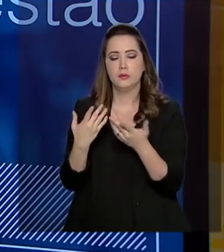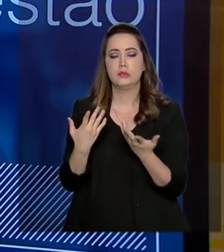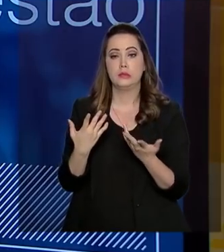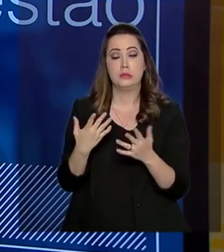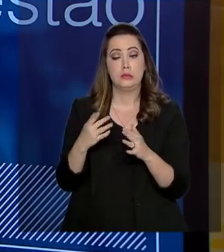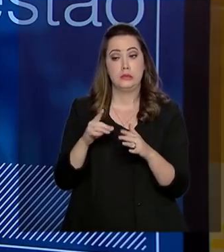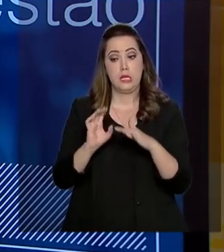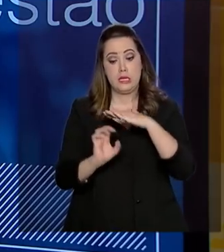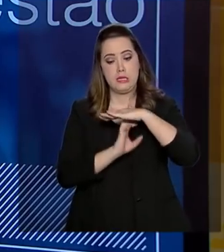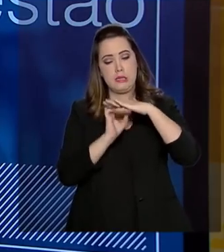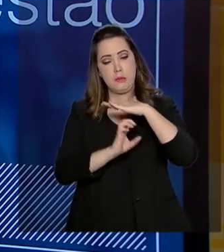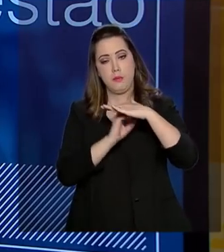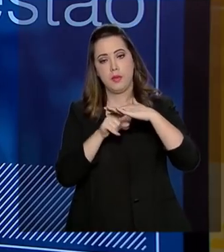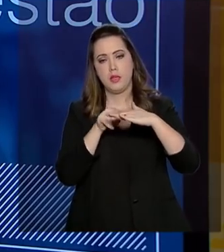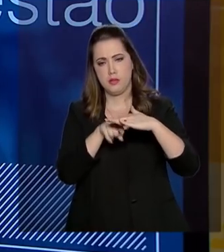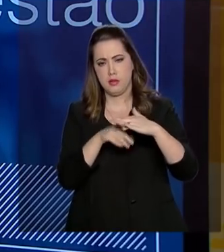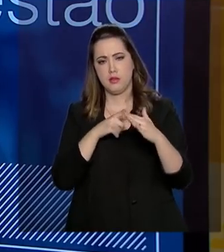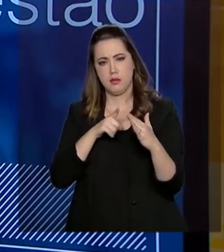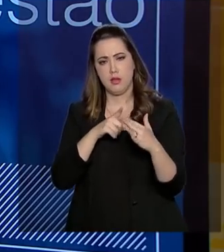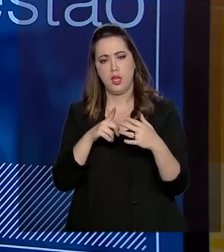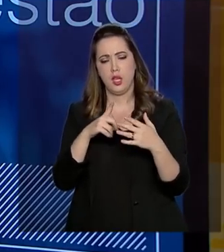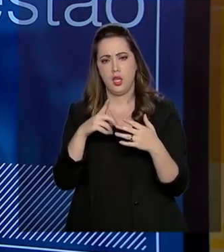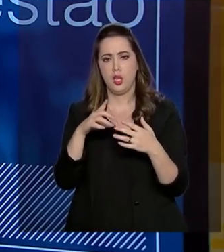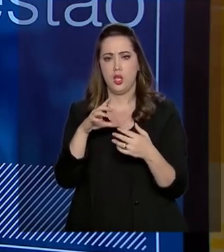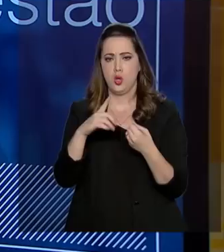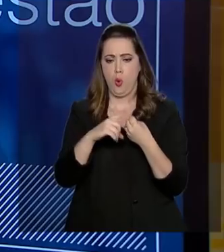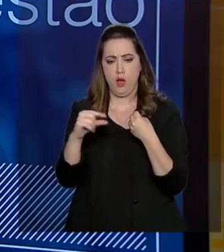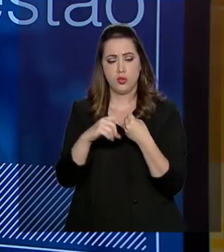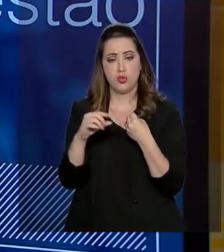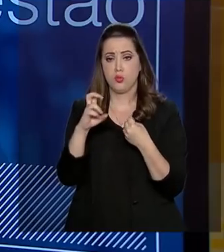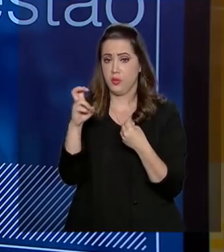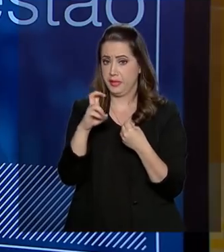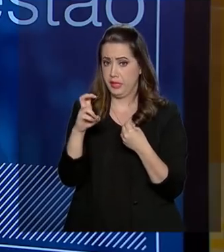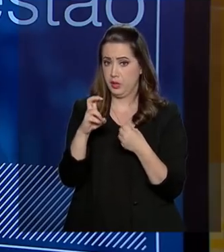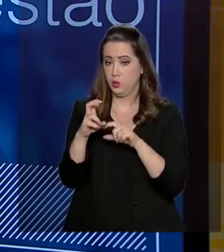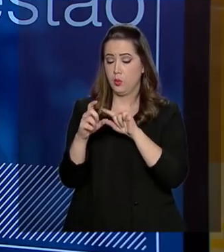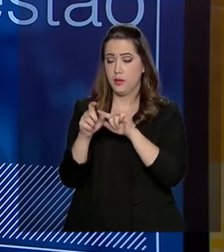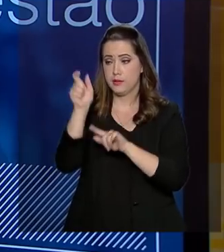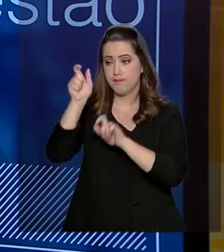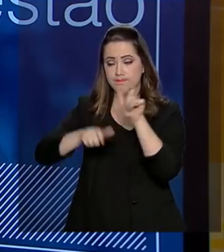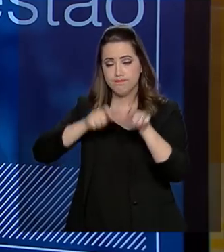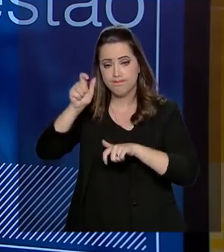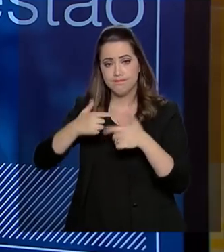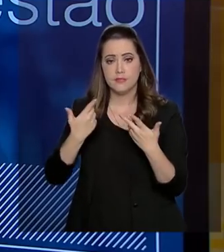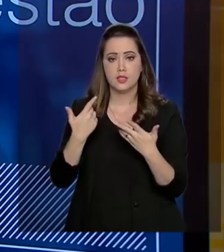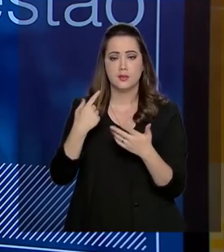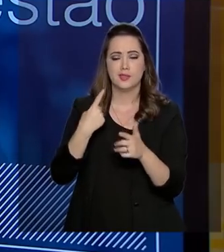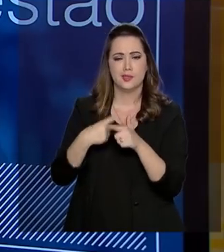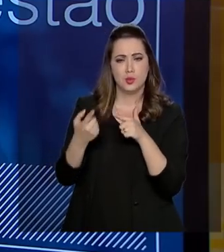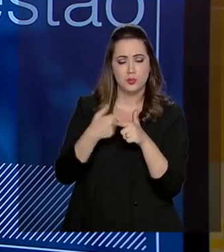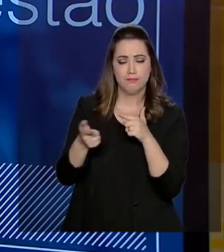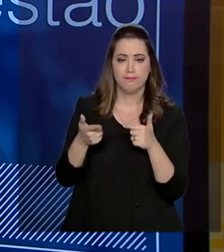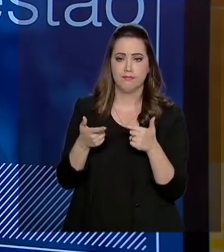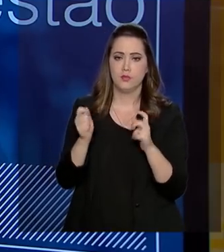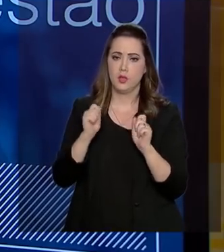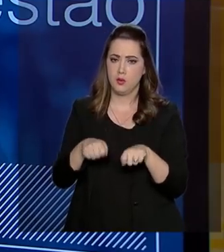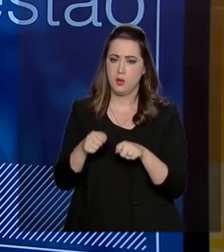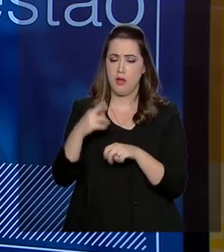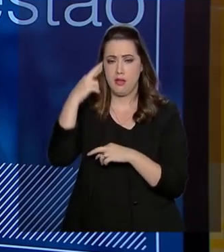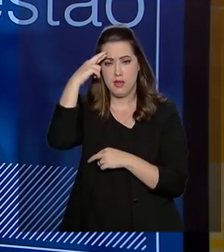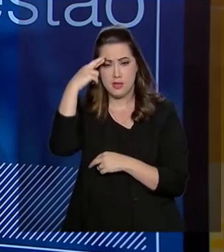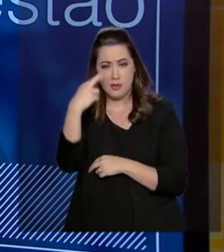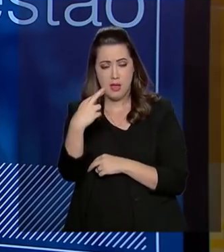casos estão previstos no artigo 5º. E as pessoas que cometem esses ilícitos, elas